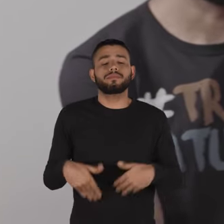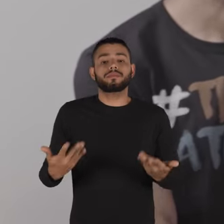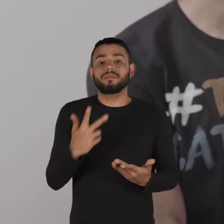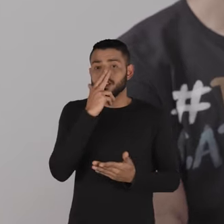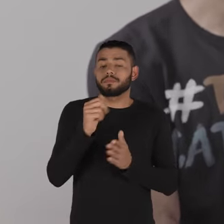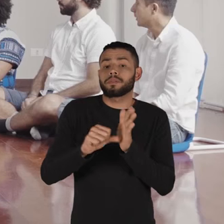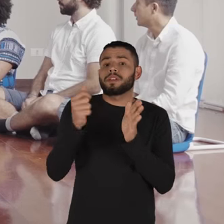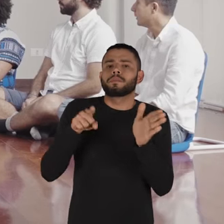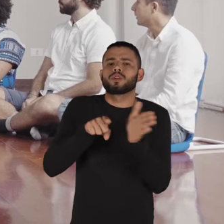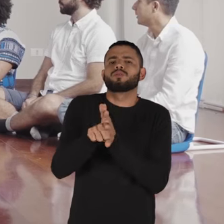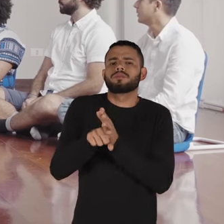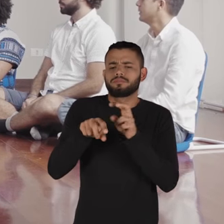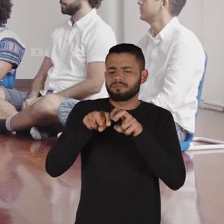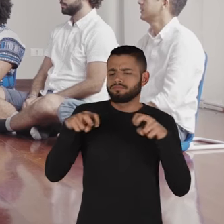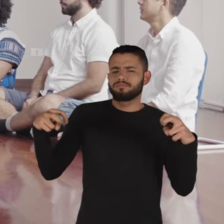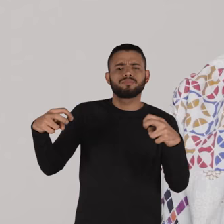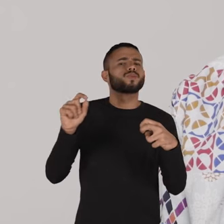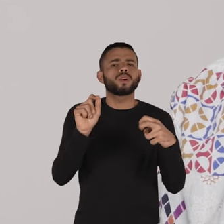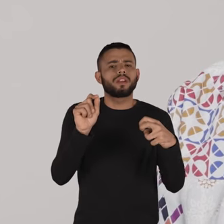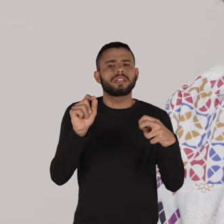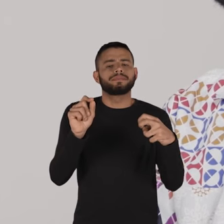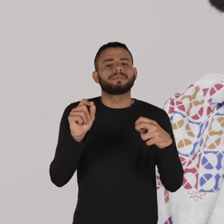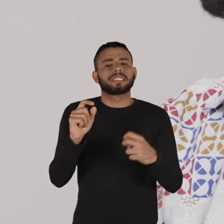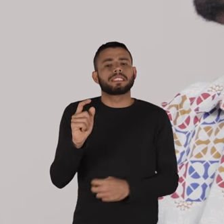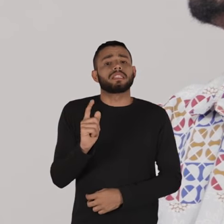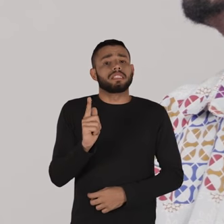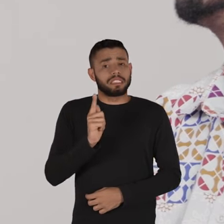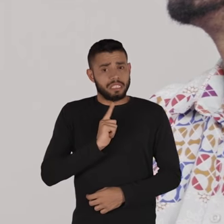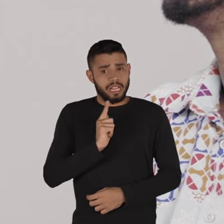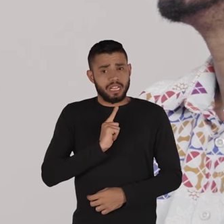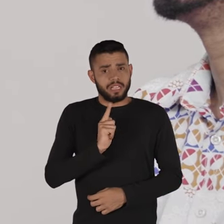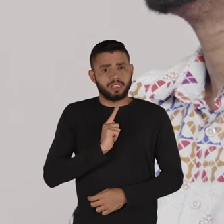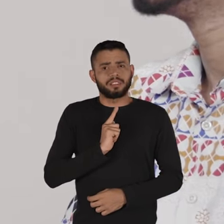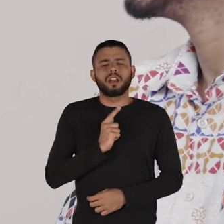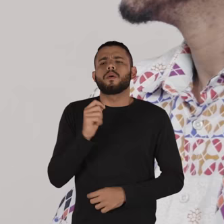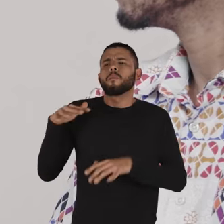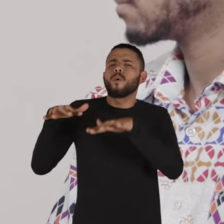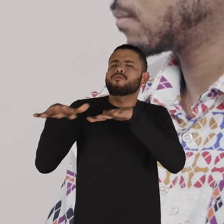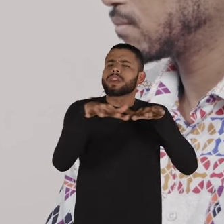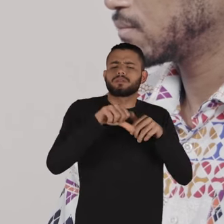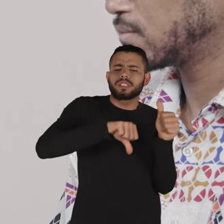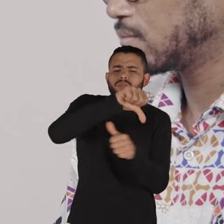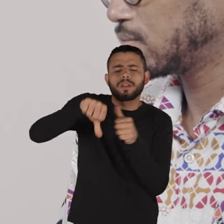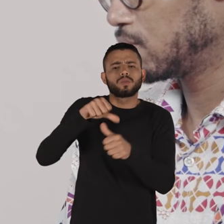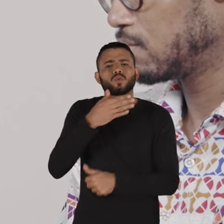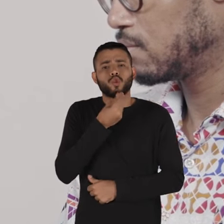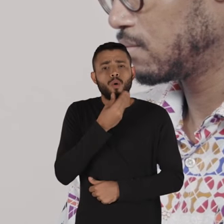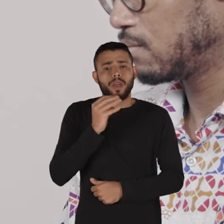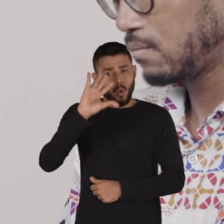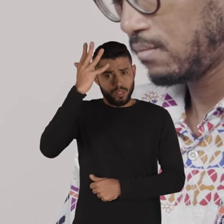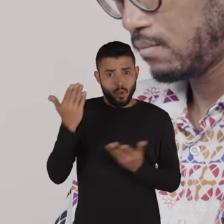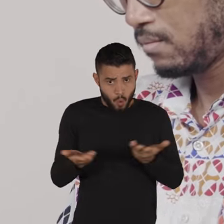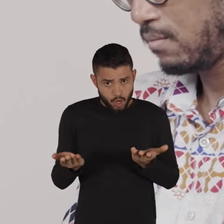Então, acho que a primeira pergunta que eu queria jogar aqui na roda é Existe ou não existe um movimento de transformação dos